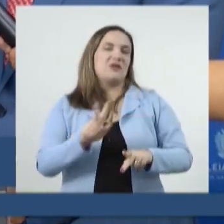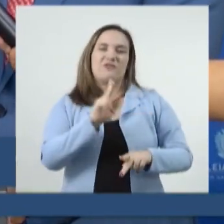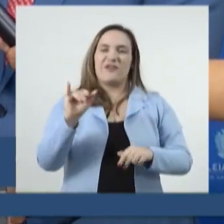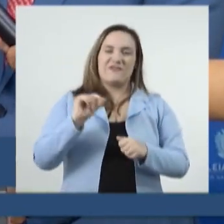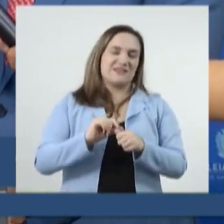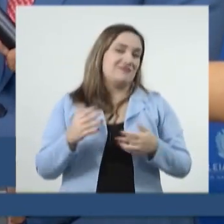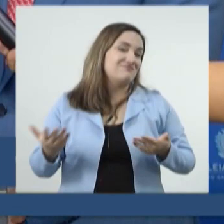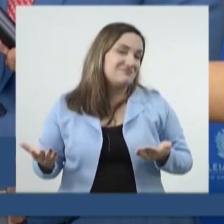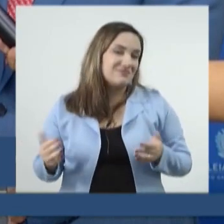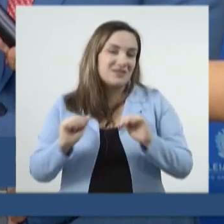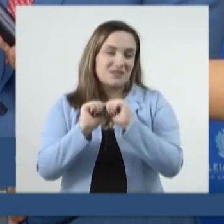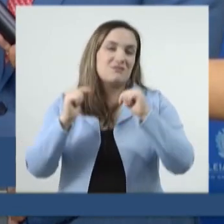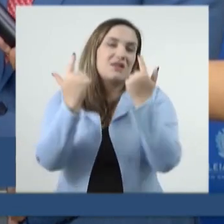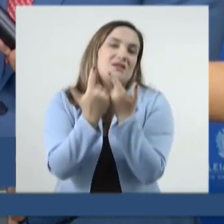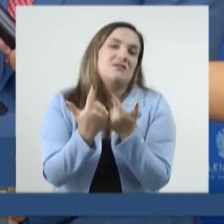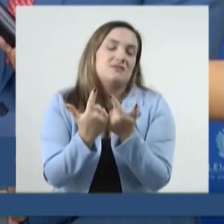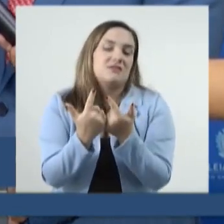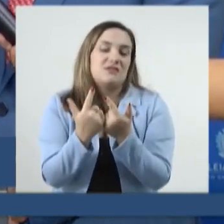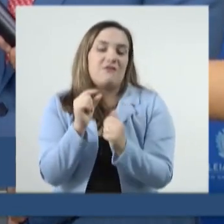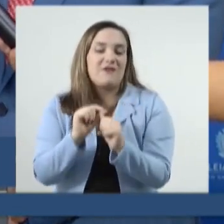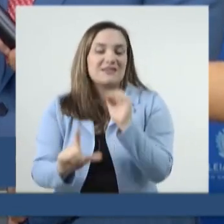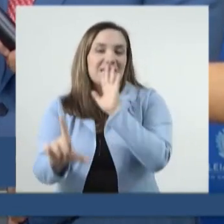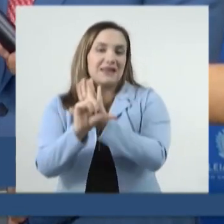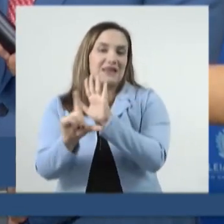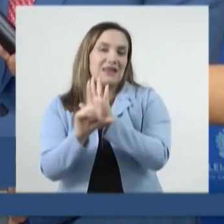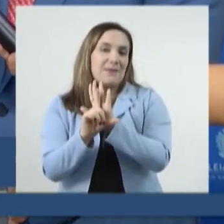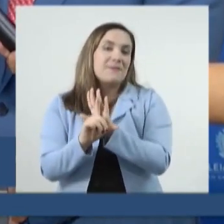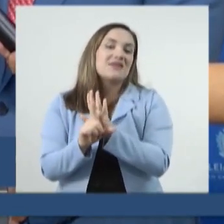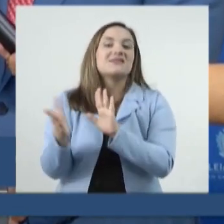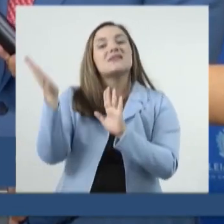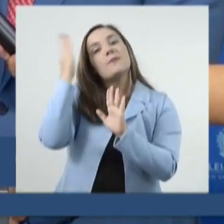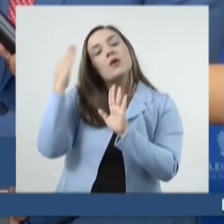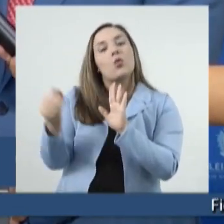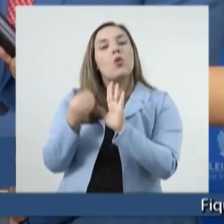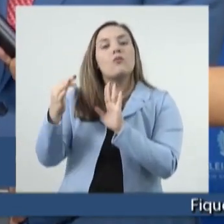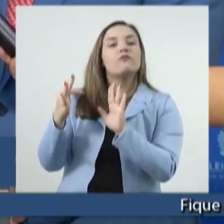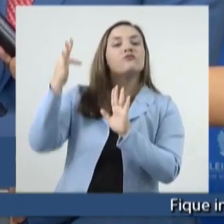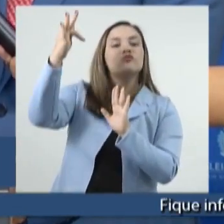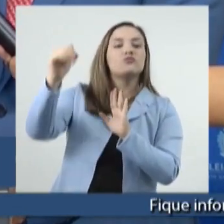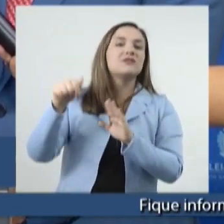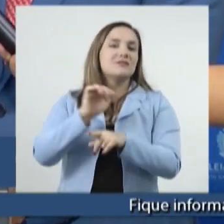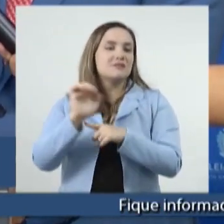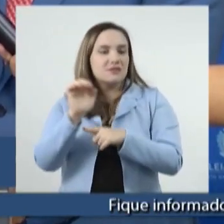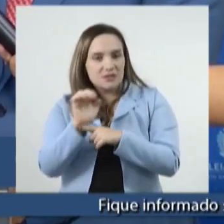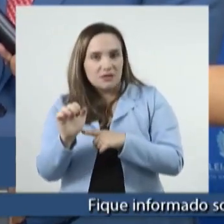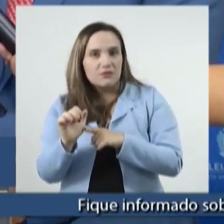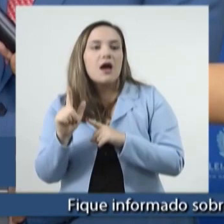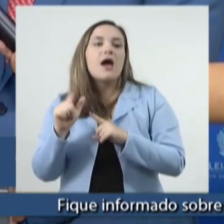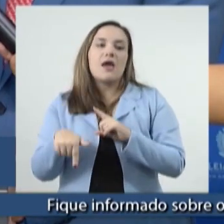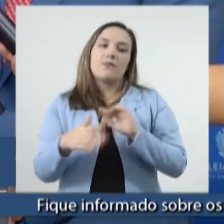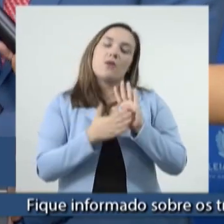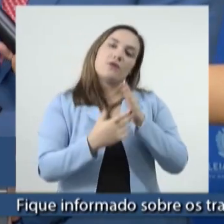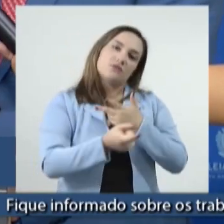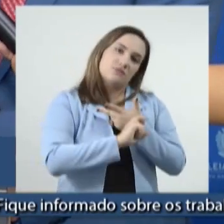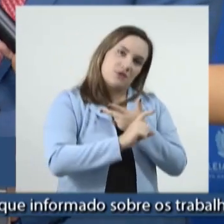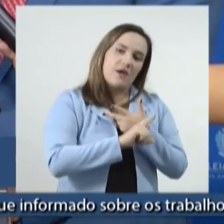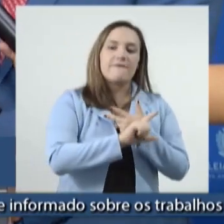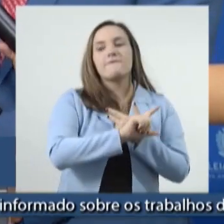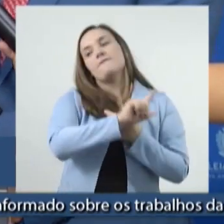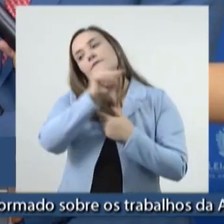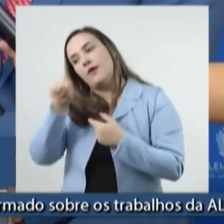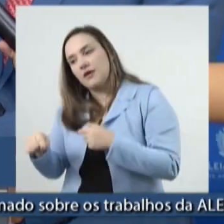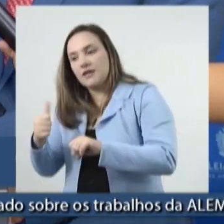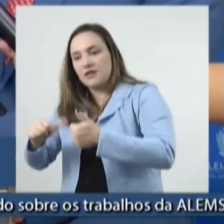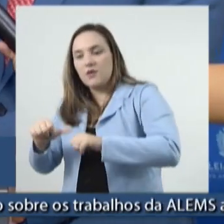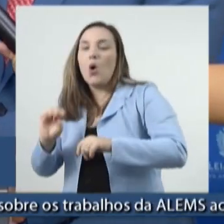É a casa que define, em lei, o rumo que o Estado vai tomar a partir das proposições do próprio Executivo ou da própria